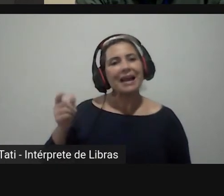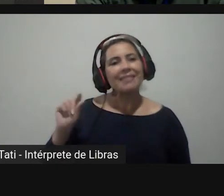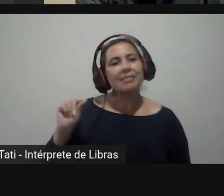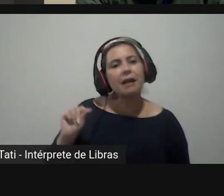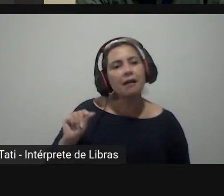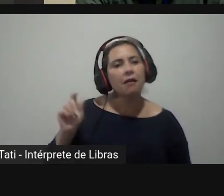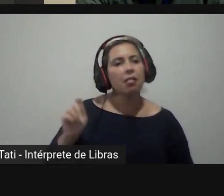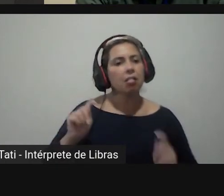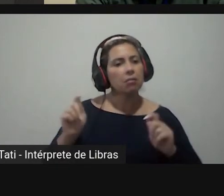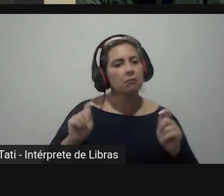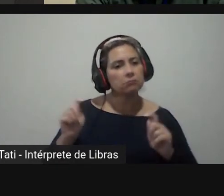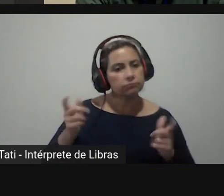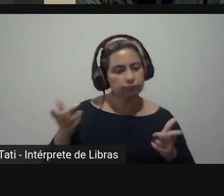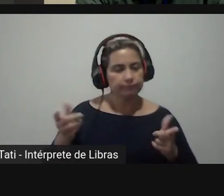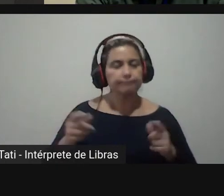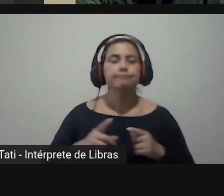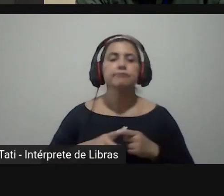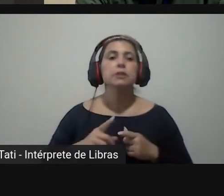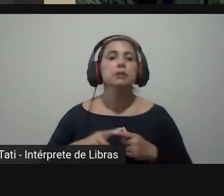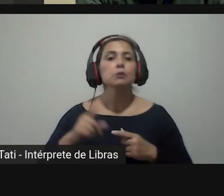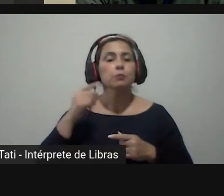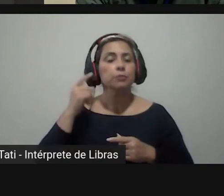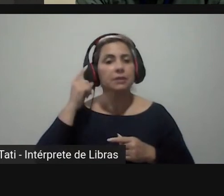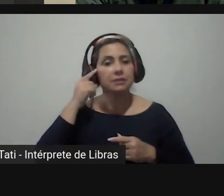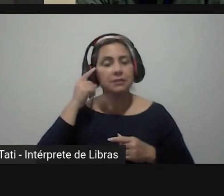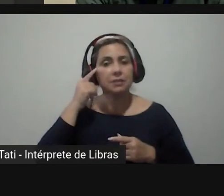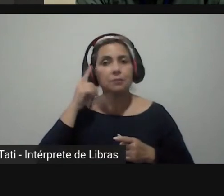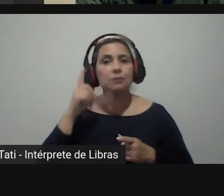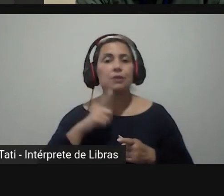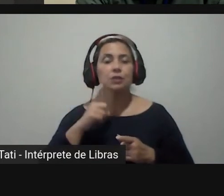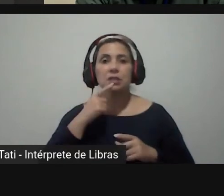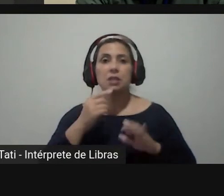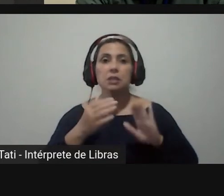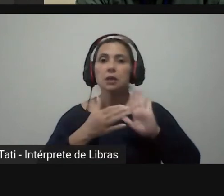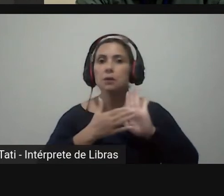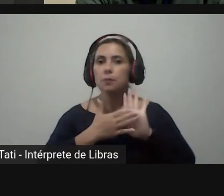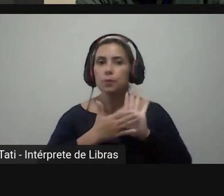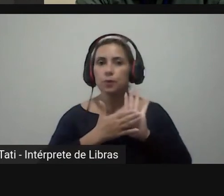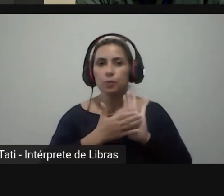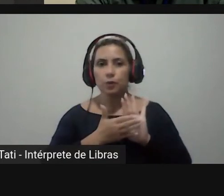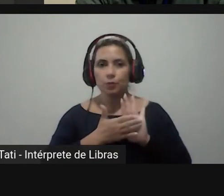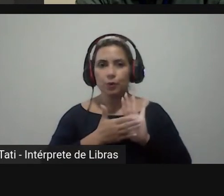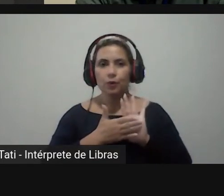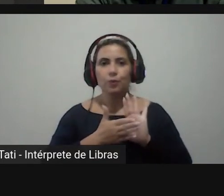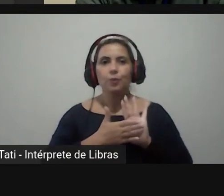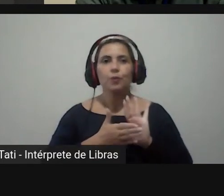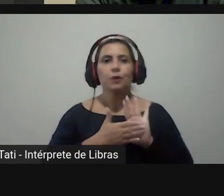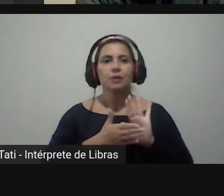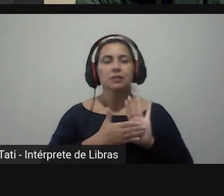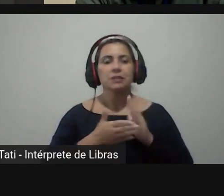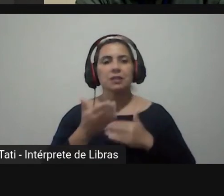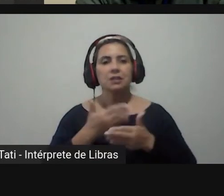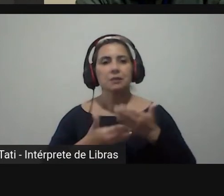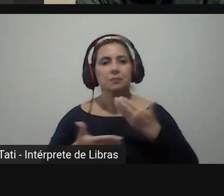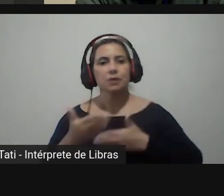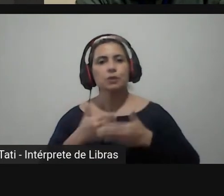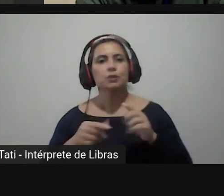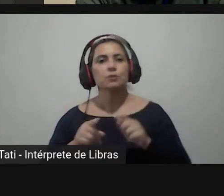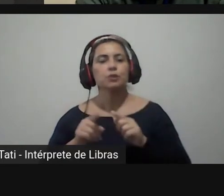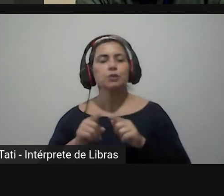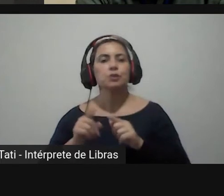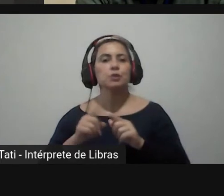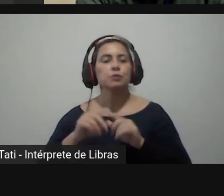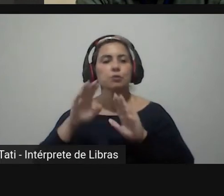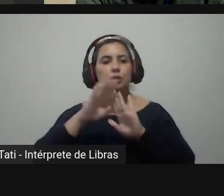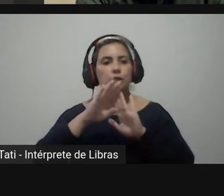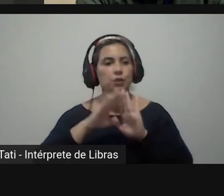daí a necessidade de se ter uma proposta o mais automatizada possível com critérios